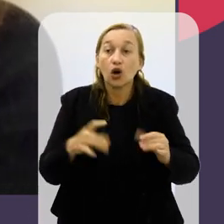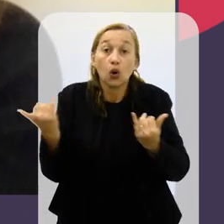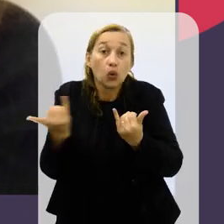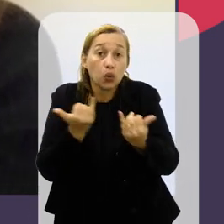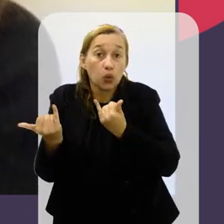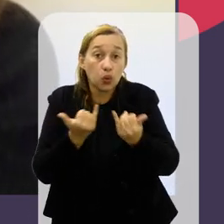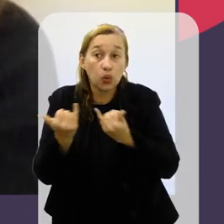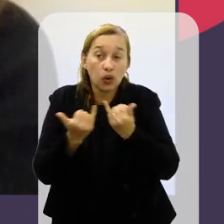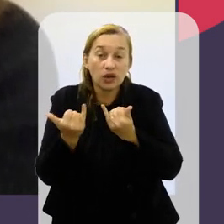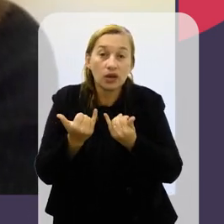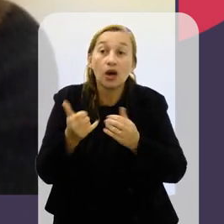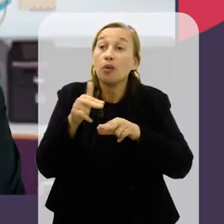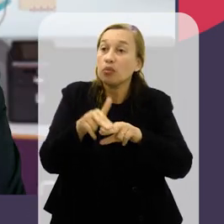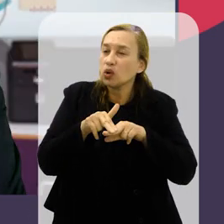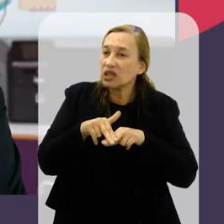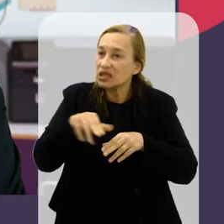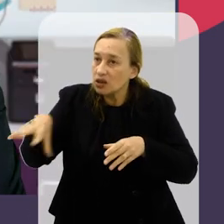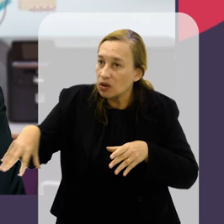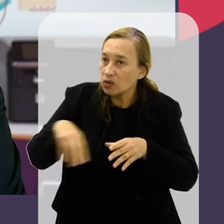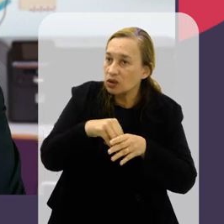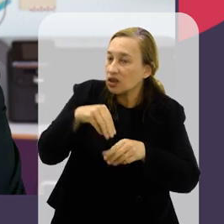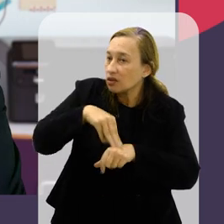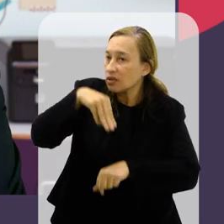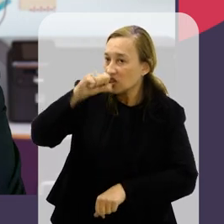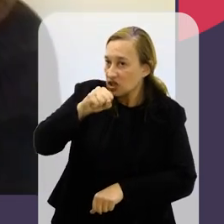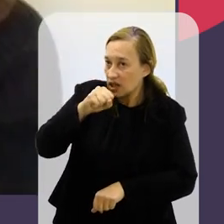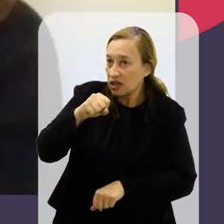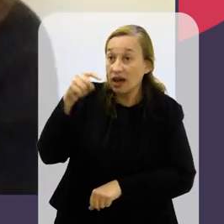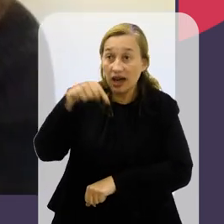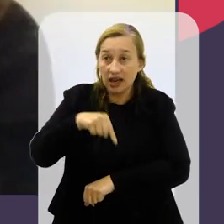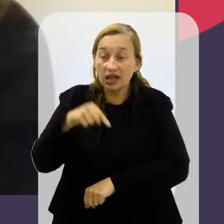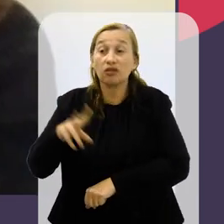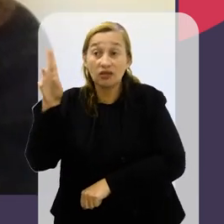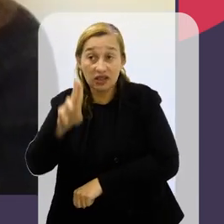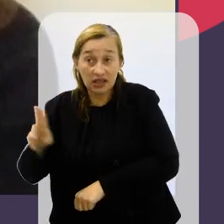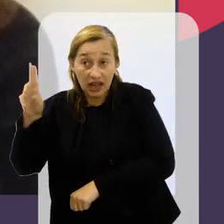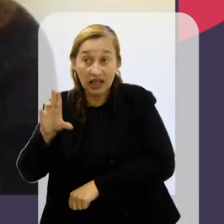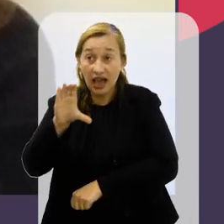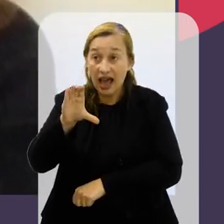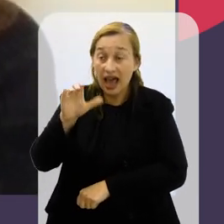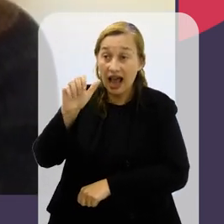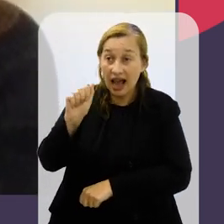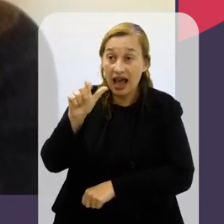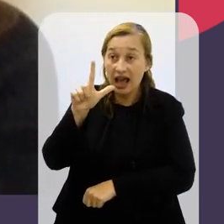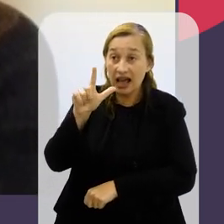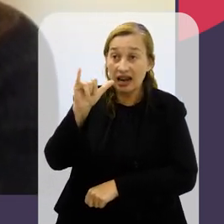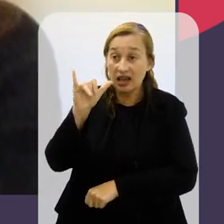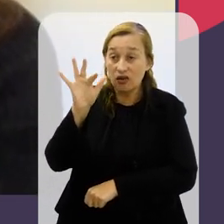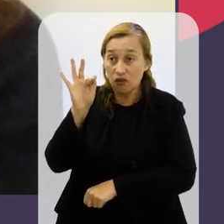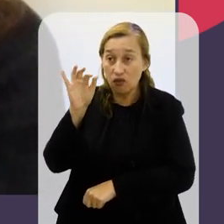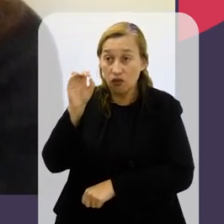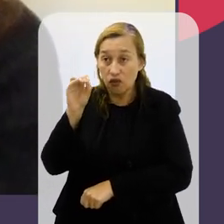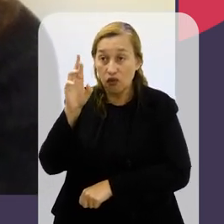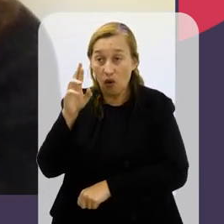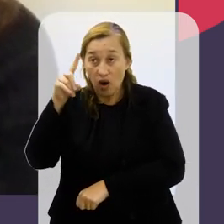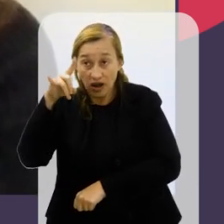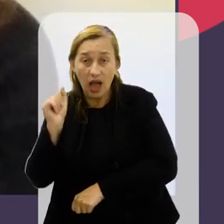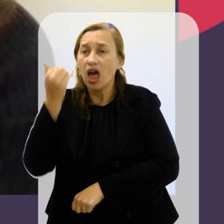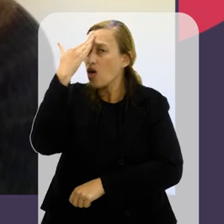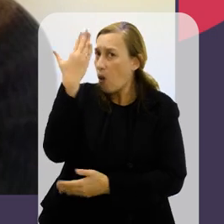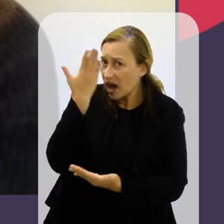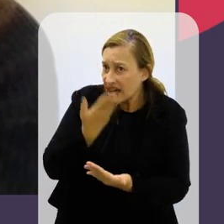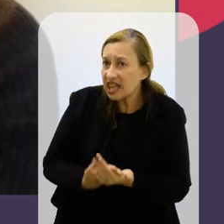visualização mesmo dessas informações, e por isso eu ingressei no mestrado aqui na Universidade da Califórnia e